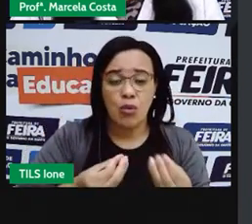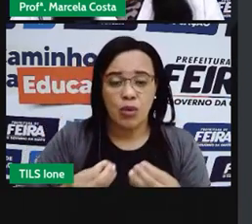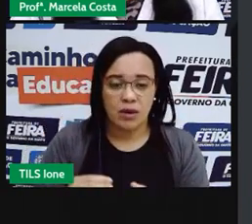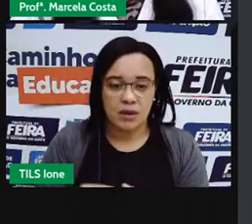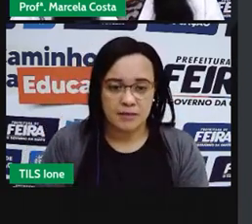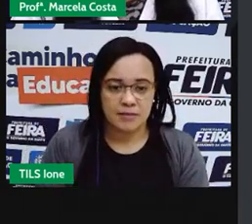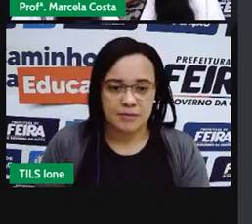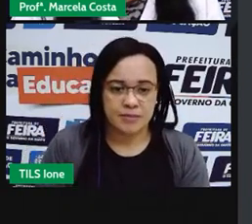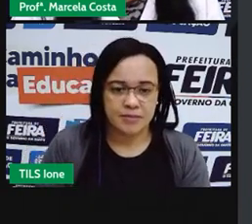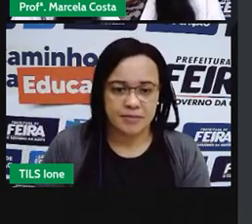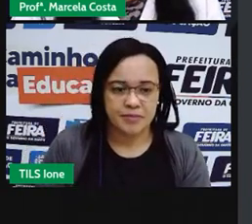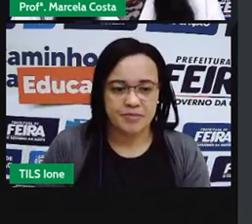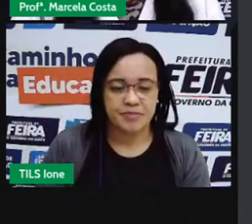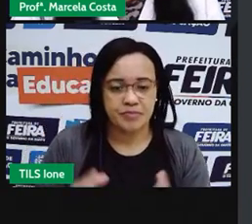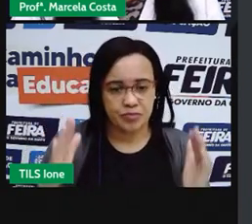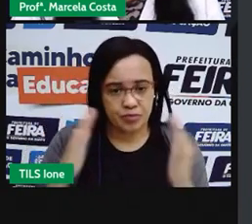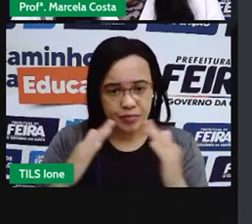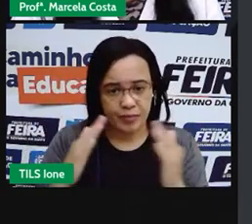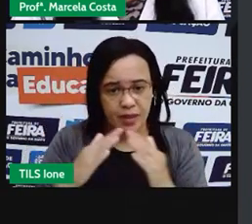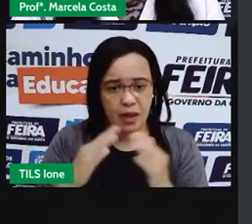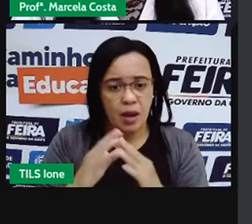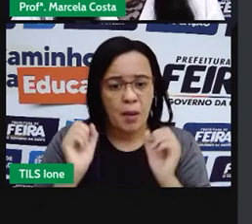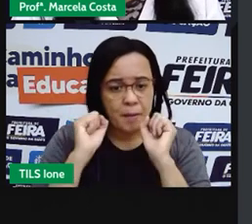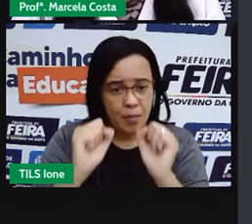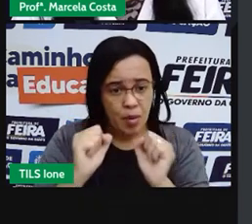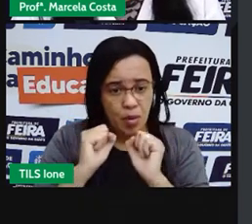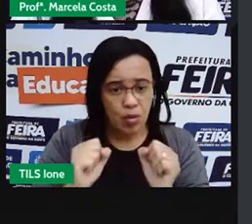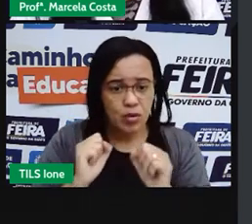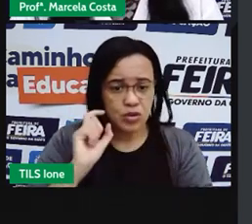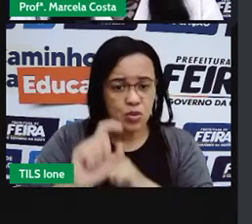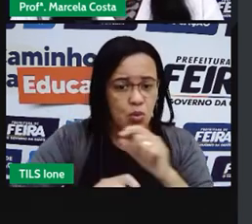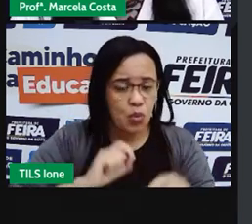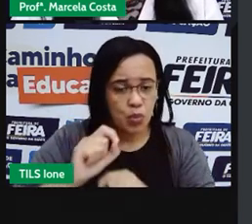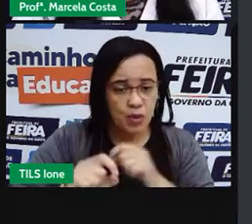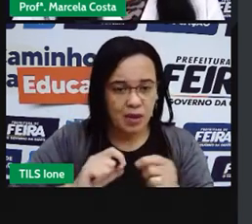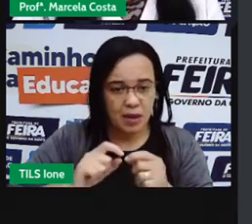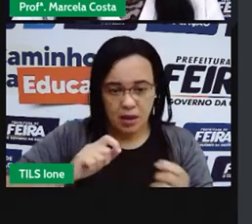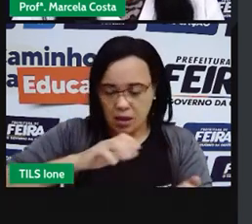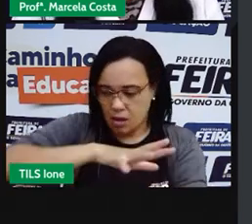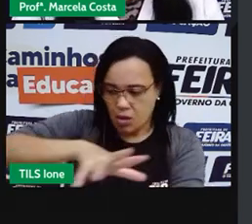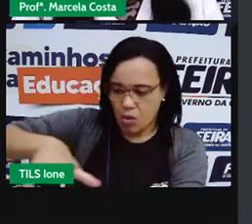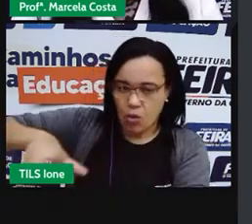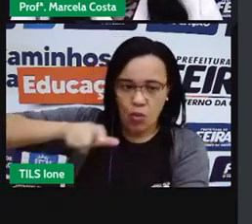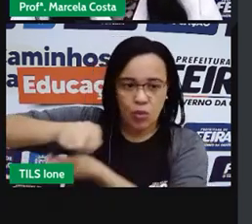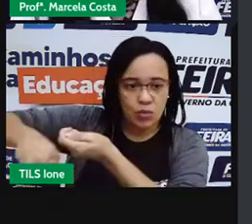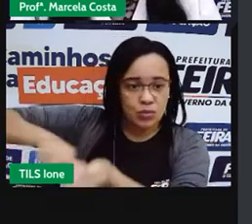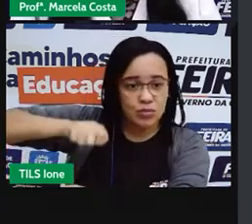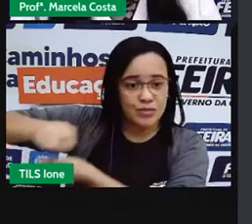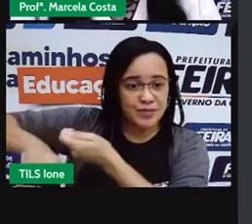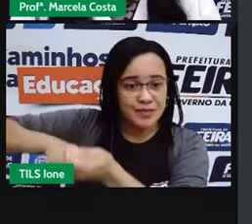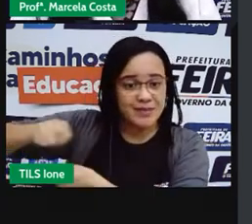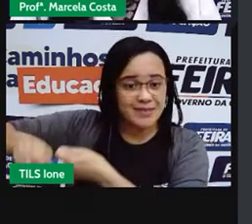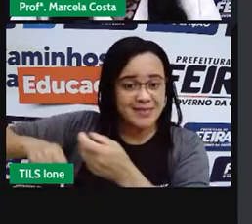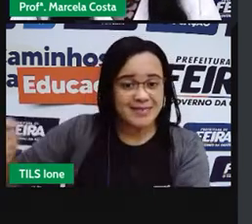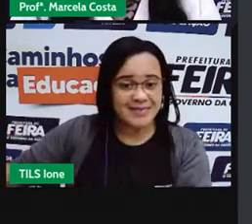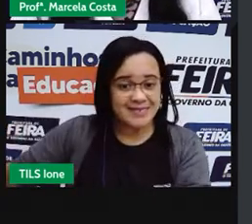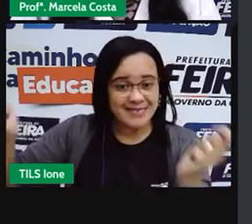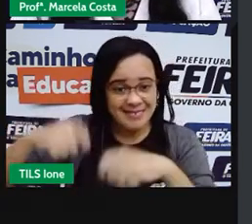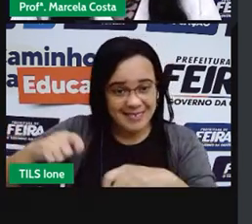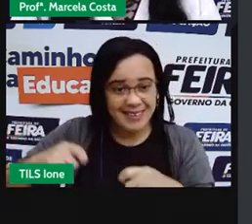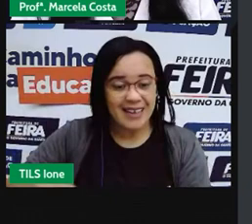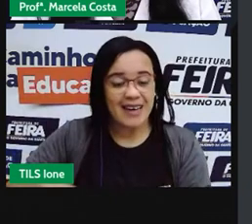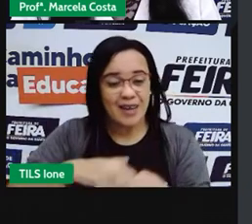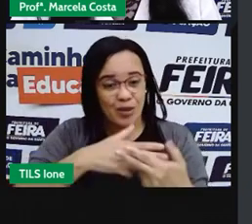Seu A do seu A pode ser uma cigarela da sustentabilidade, com algumas atitudes bem simples.